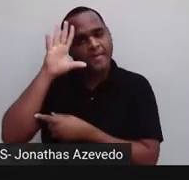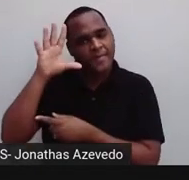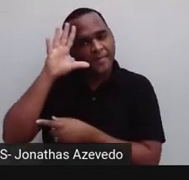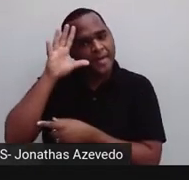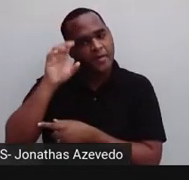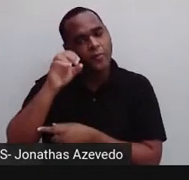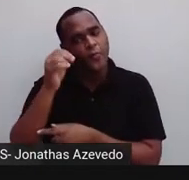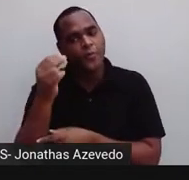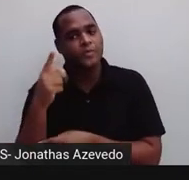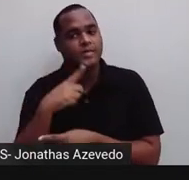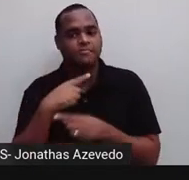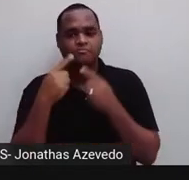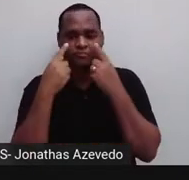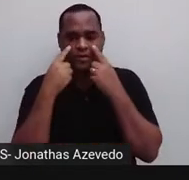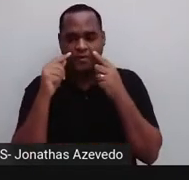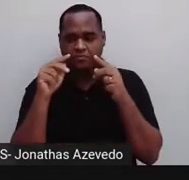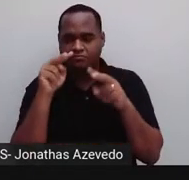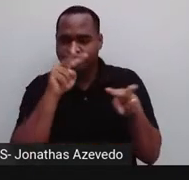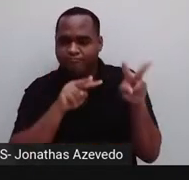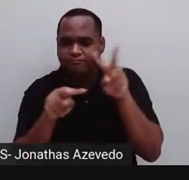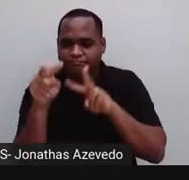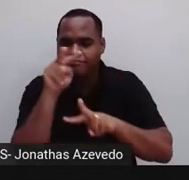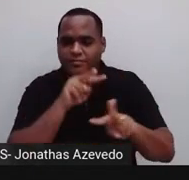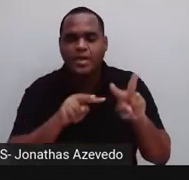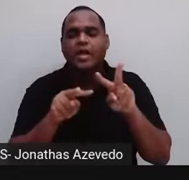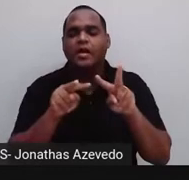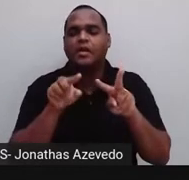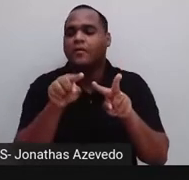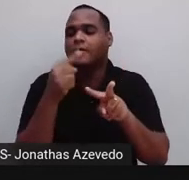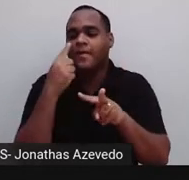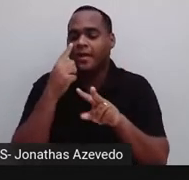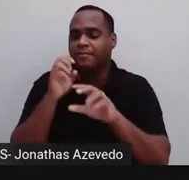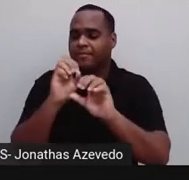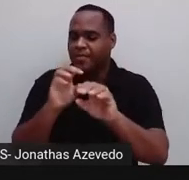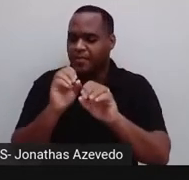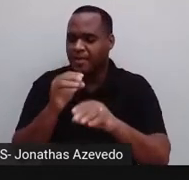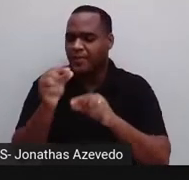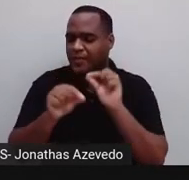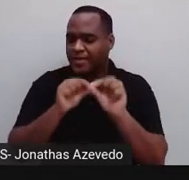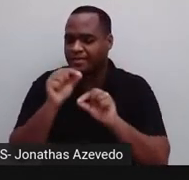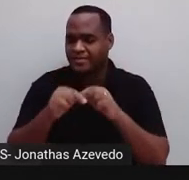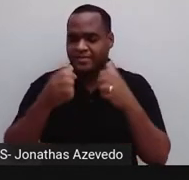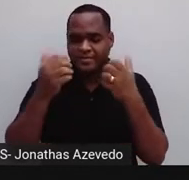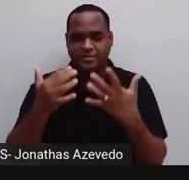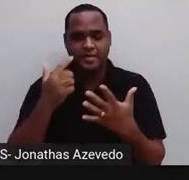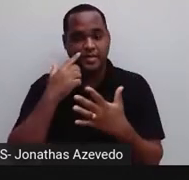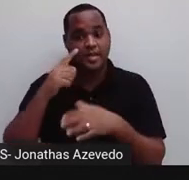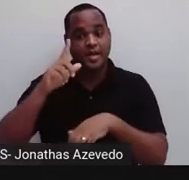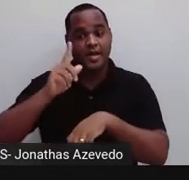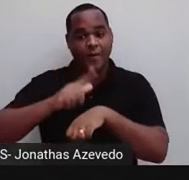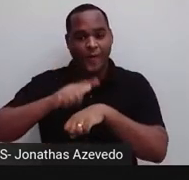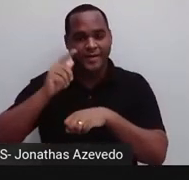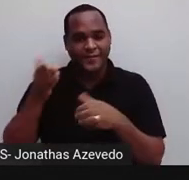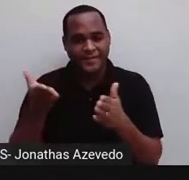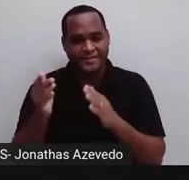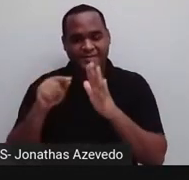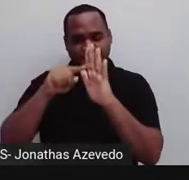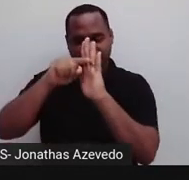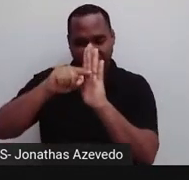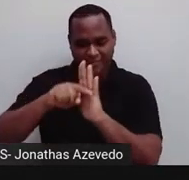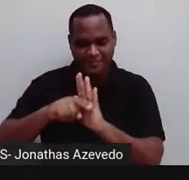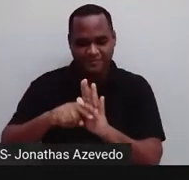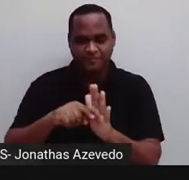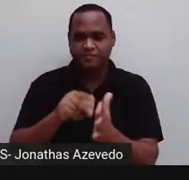tinha sido visto na aula, tá? E a gente chamava isso hora da avaliação. E aí eu sempre deixava